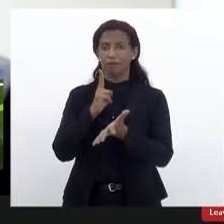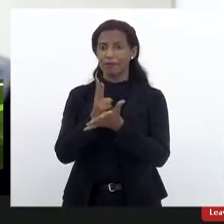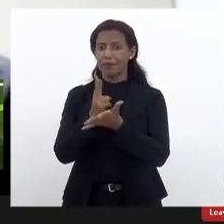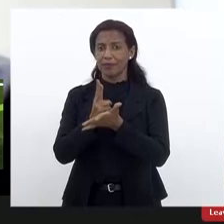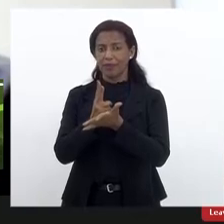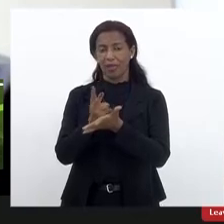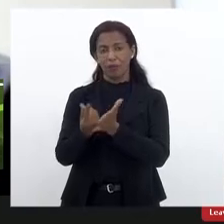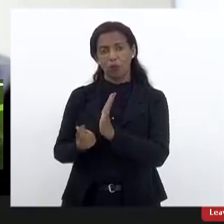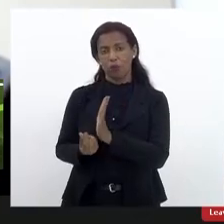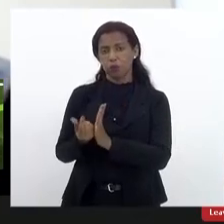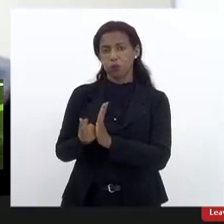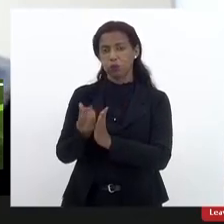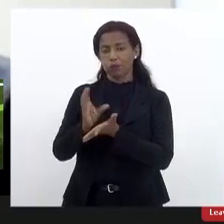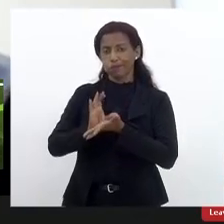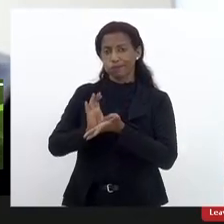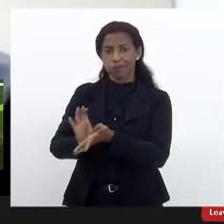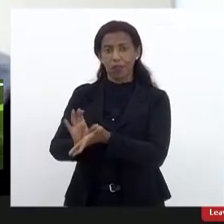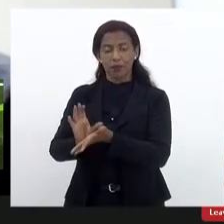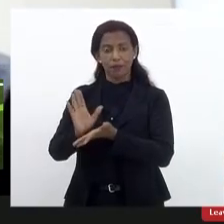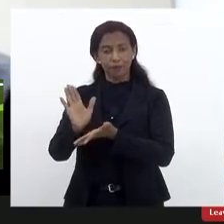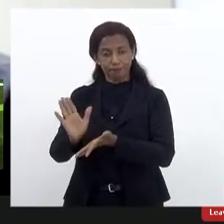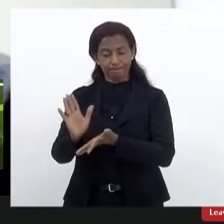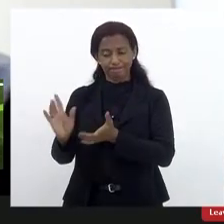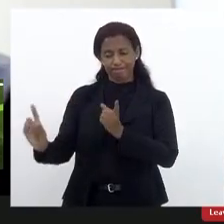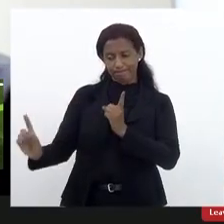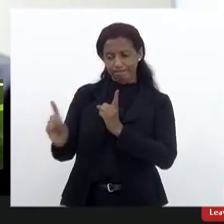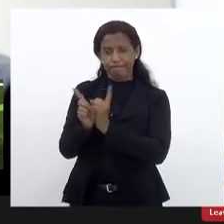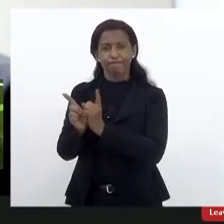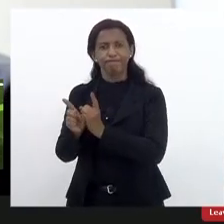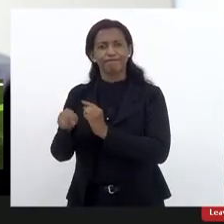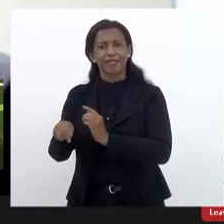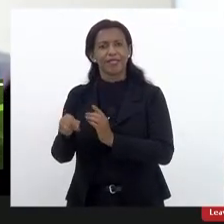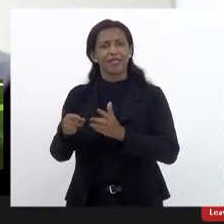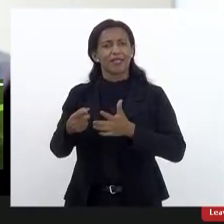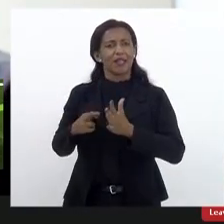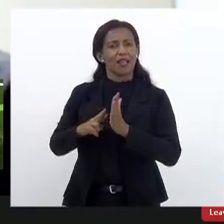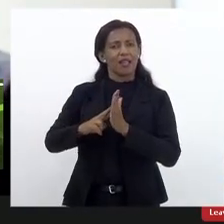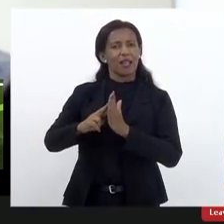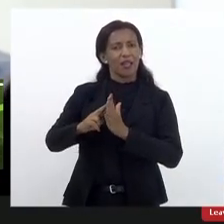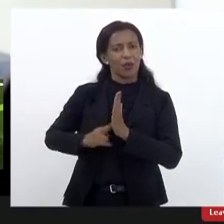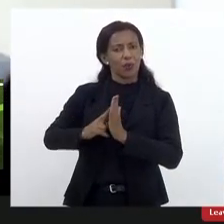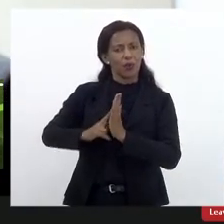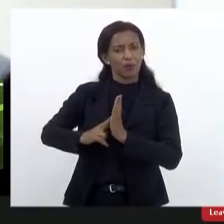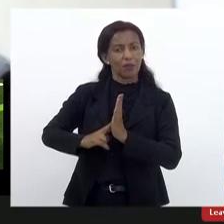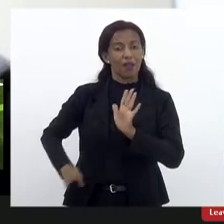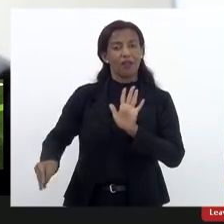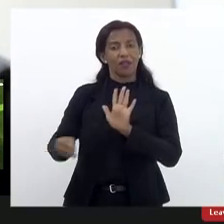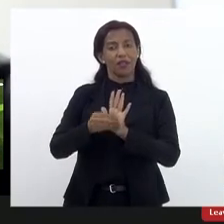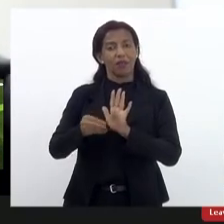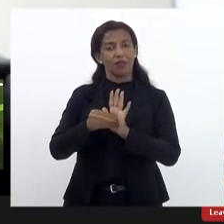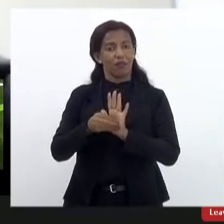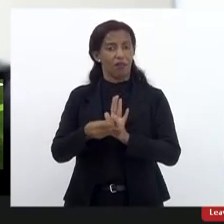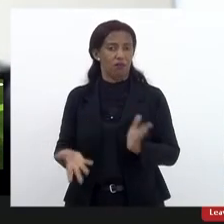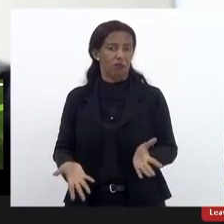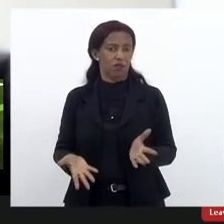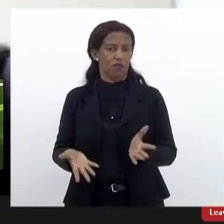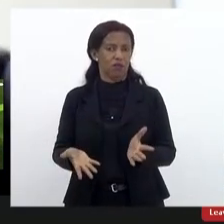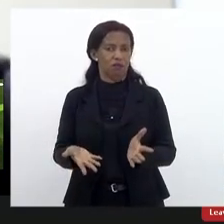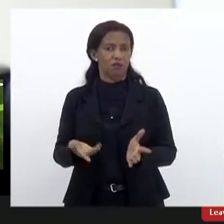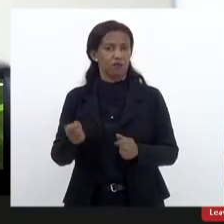orçamentária do Conselho, mas esbarra nessa ausência de regulamentação que permite com que, de fato, o Conselho possa